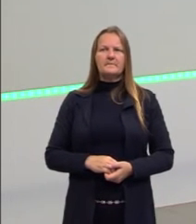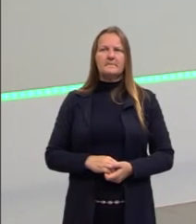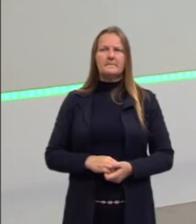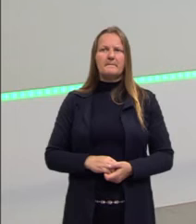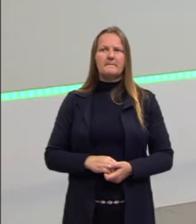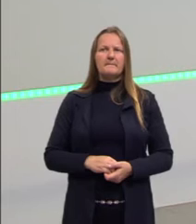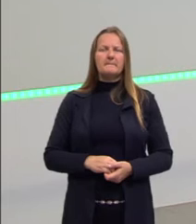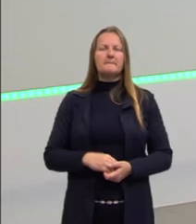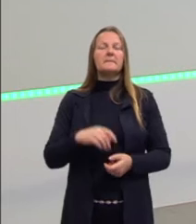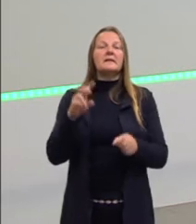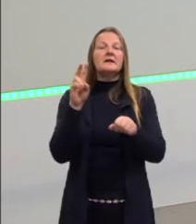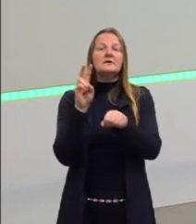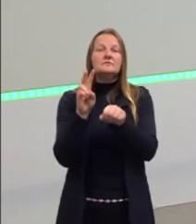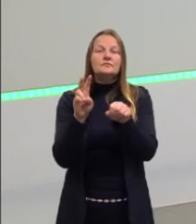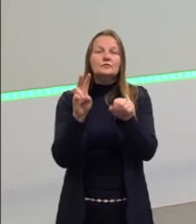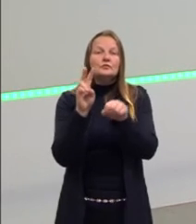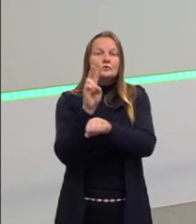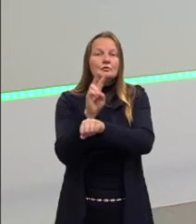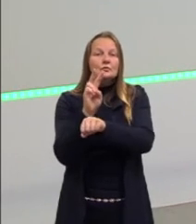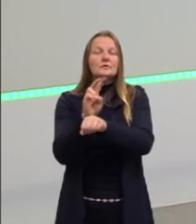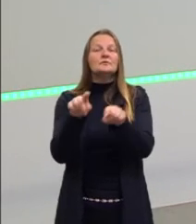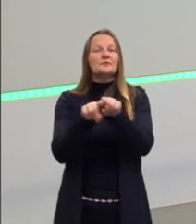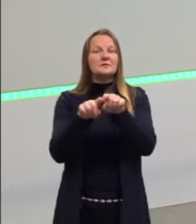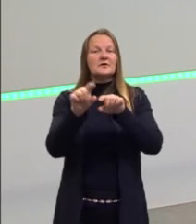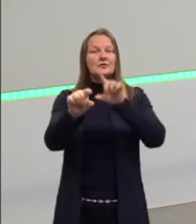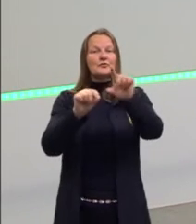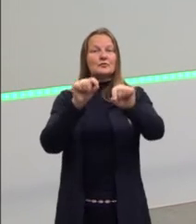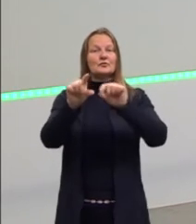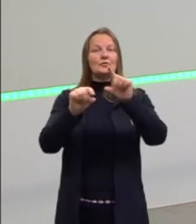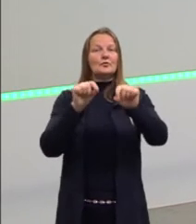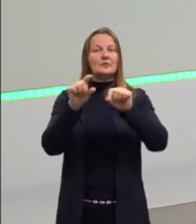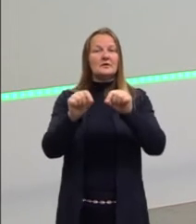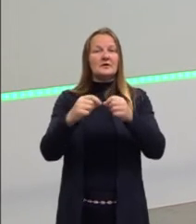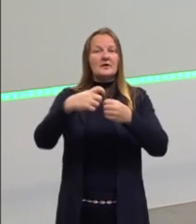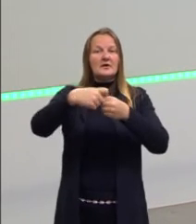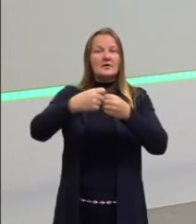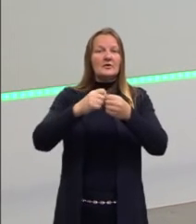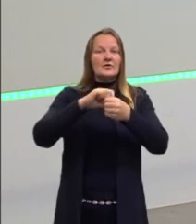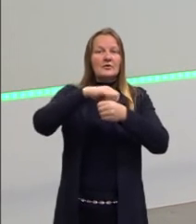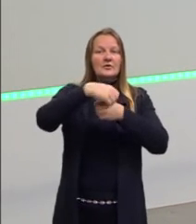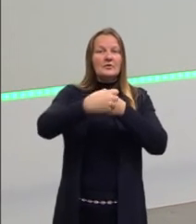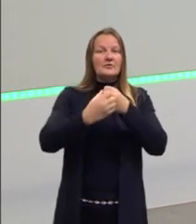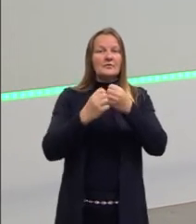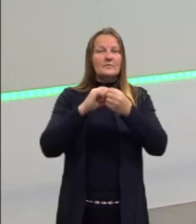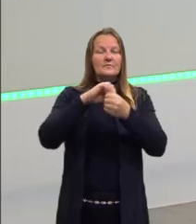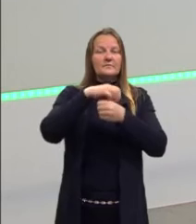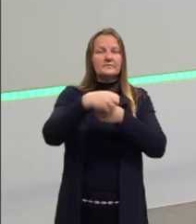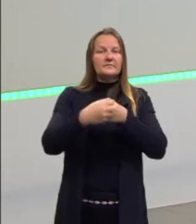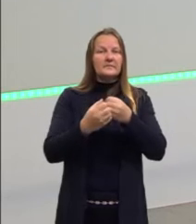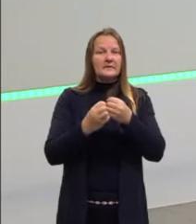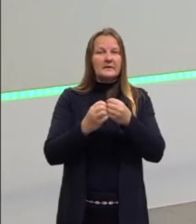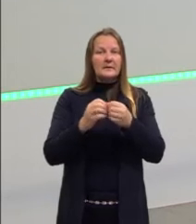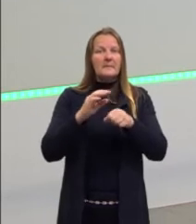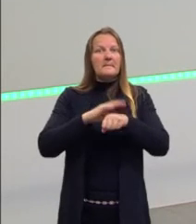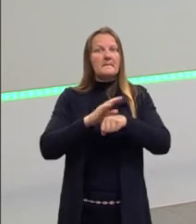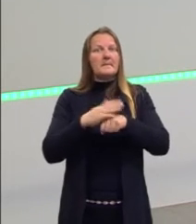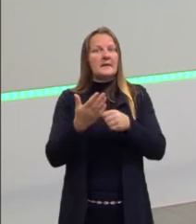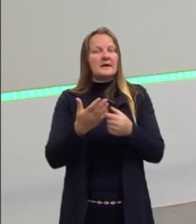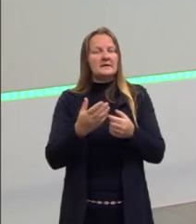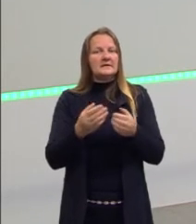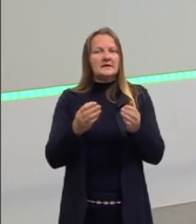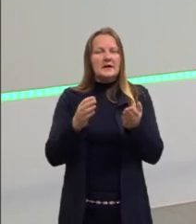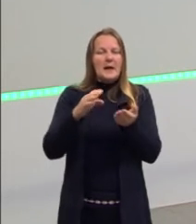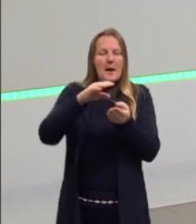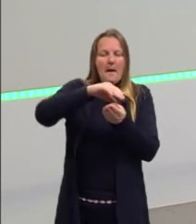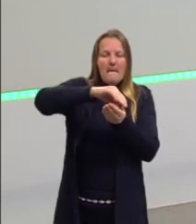Fruta, então, a gente também tem que optar por descascar mais e desembalar menos. Isso daí é